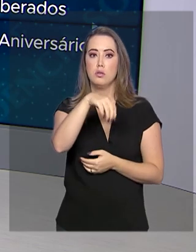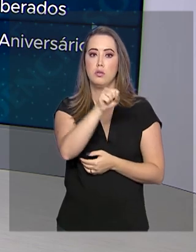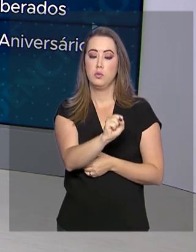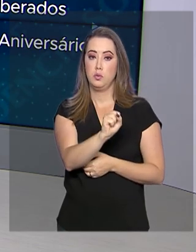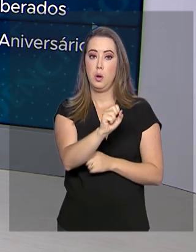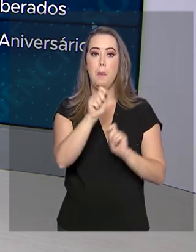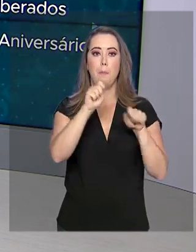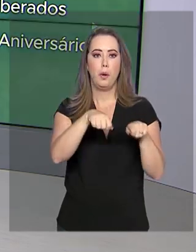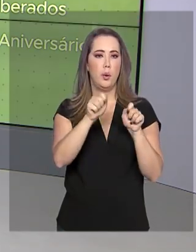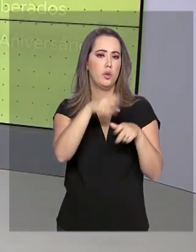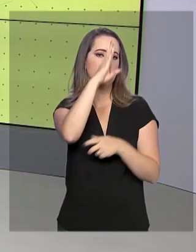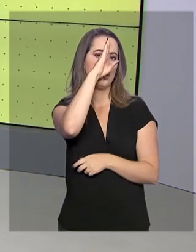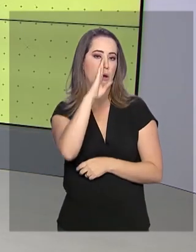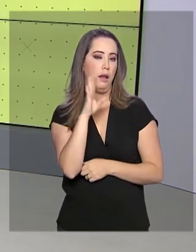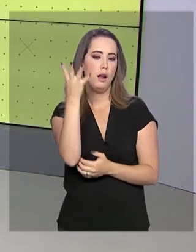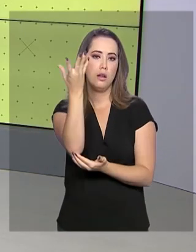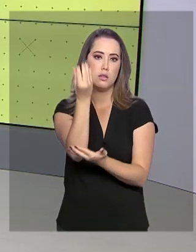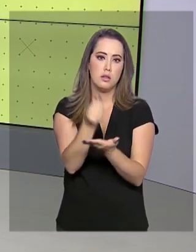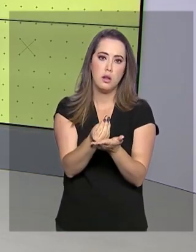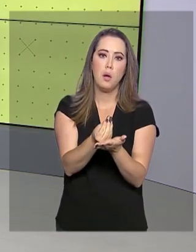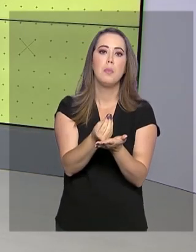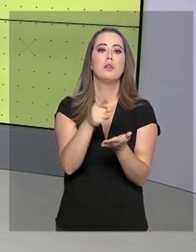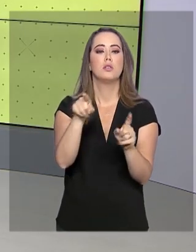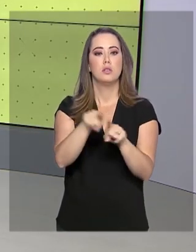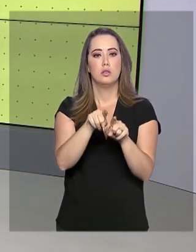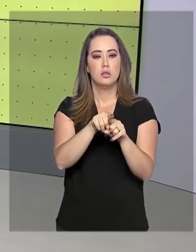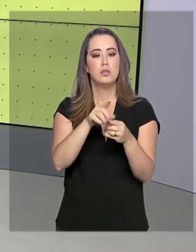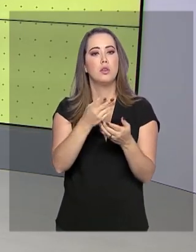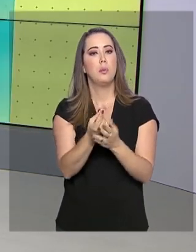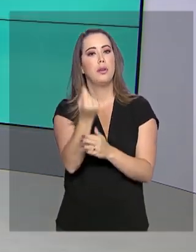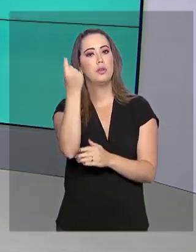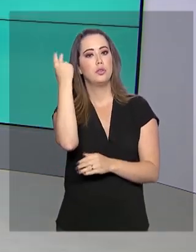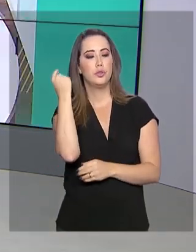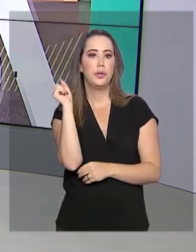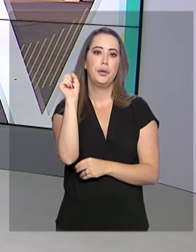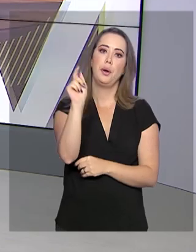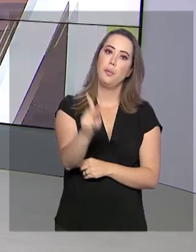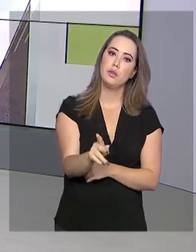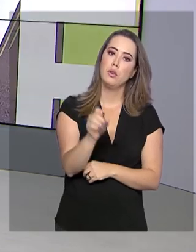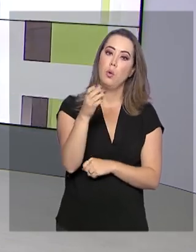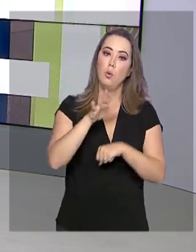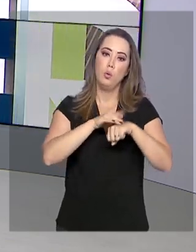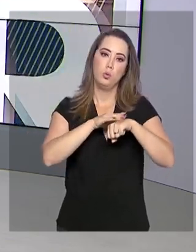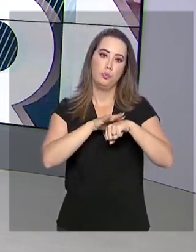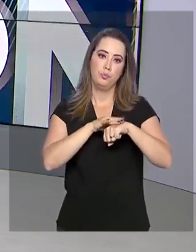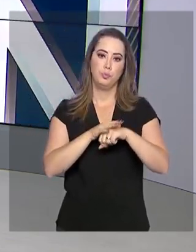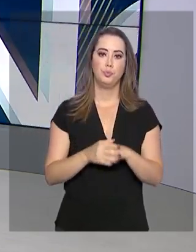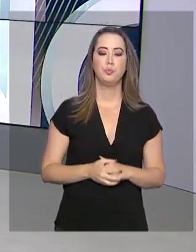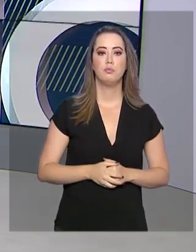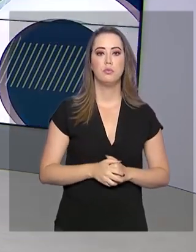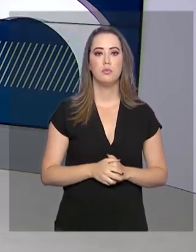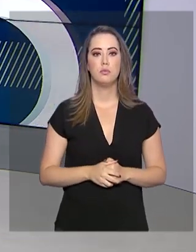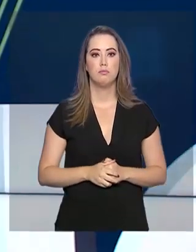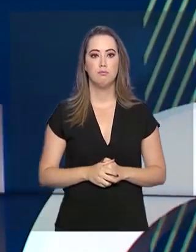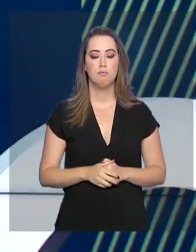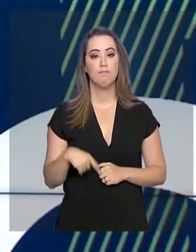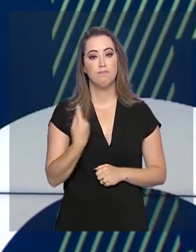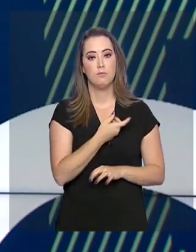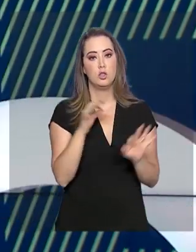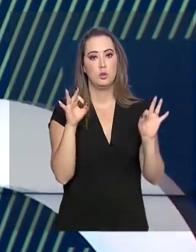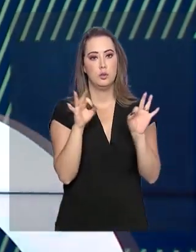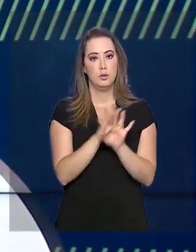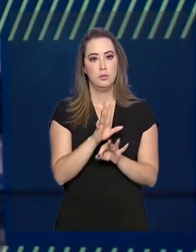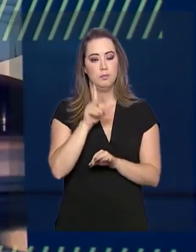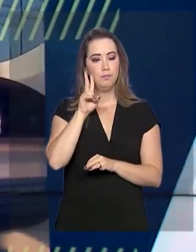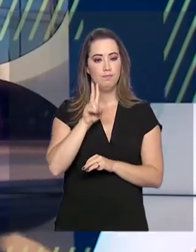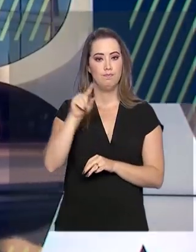aplicativo pode ser baixado de graça e funciona também para as modalidades antigas, como aposentadoria e doença grave. A gente fica